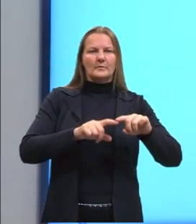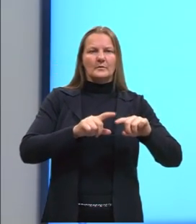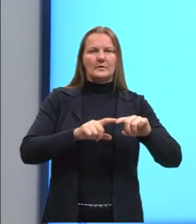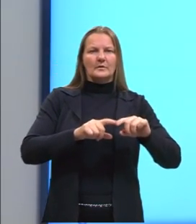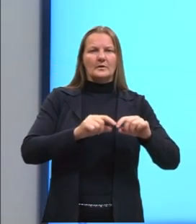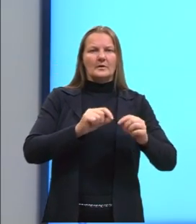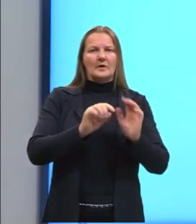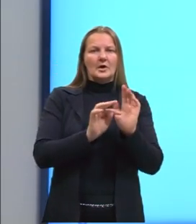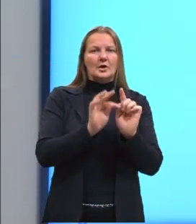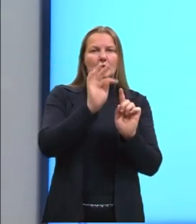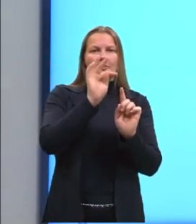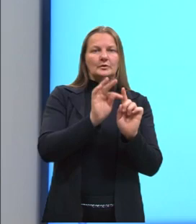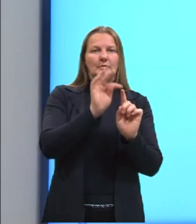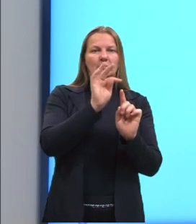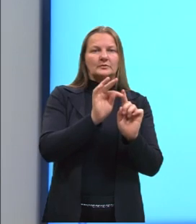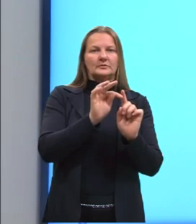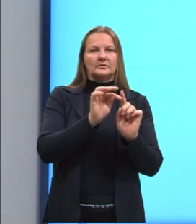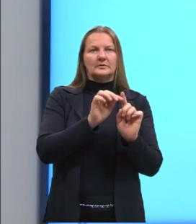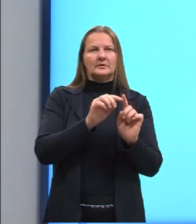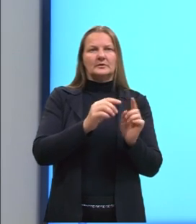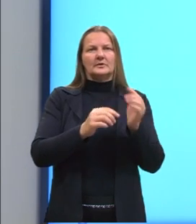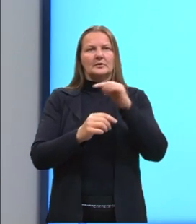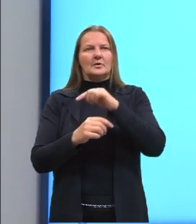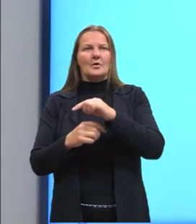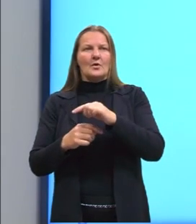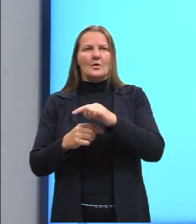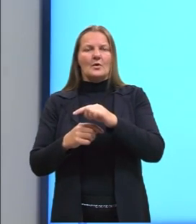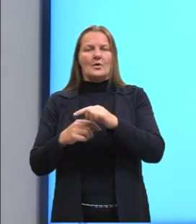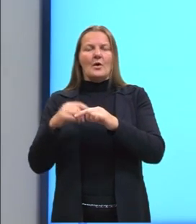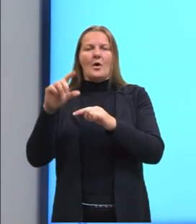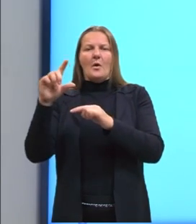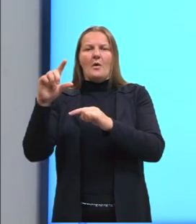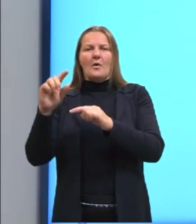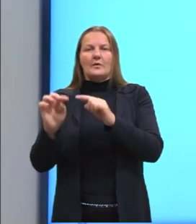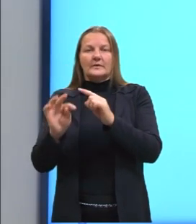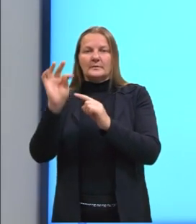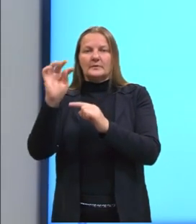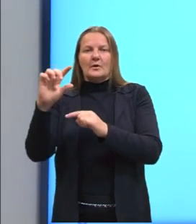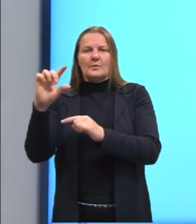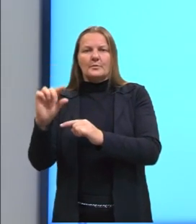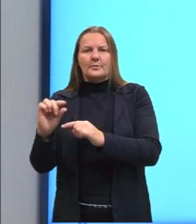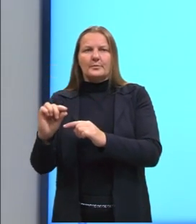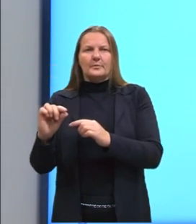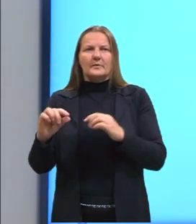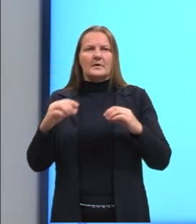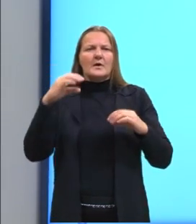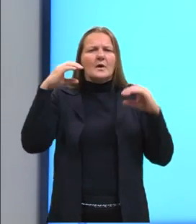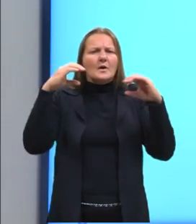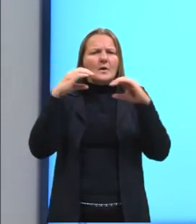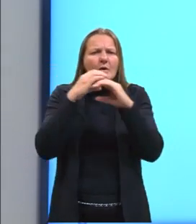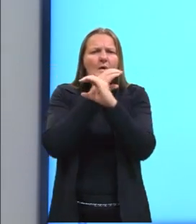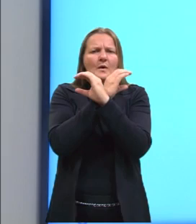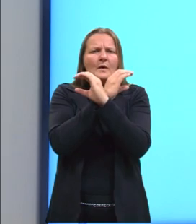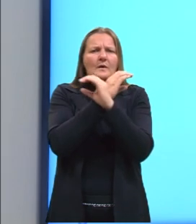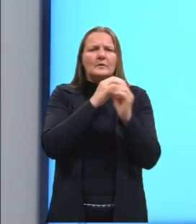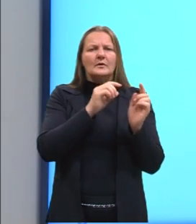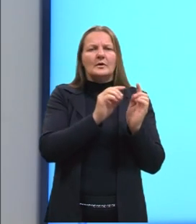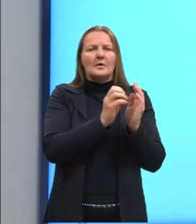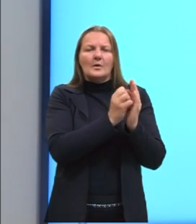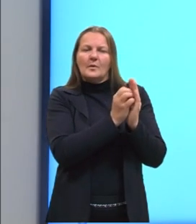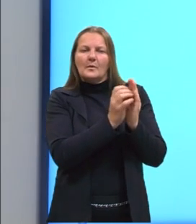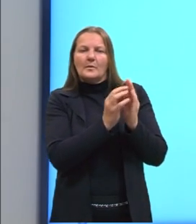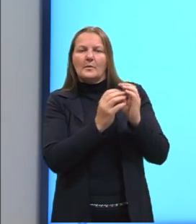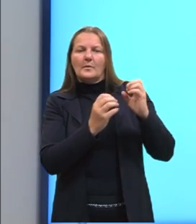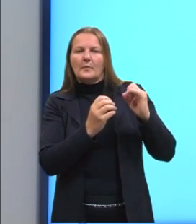alta, que um corpo de temperatura mais baixa. E a gente consegue, então, que o calor seja transmitido